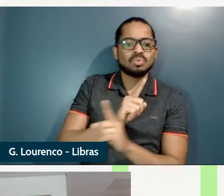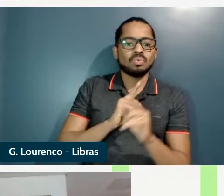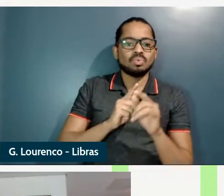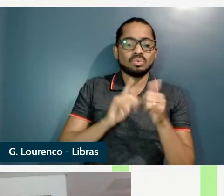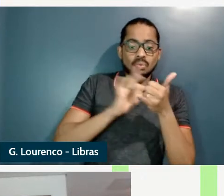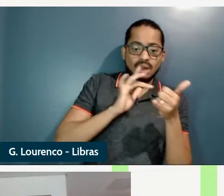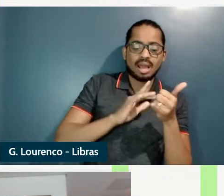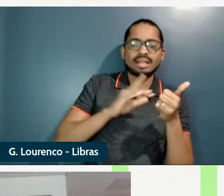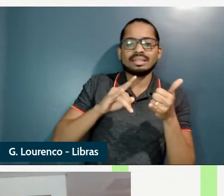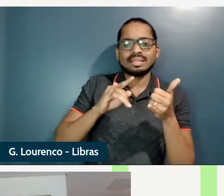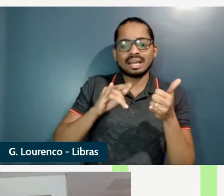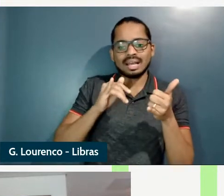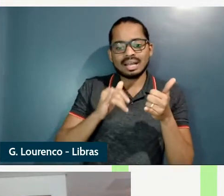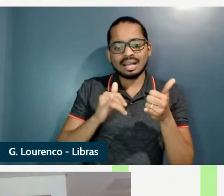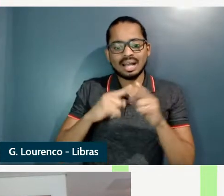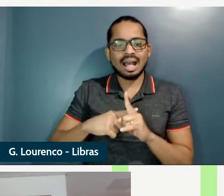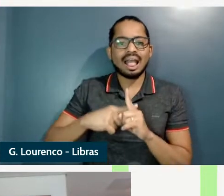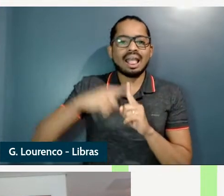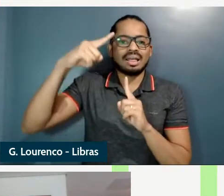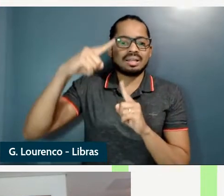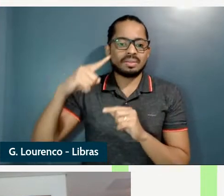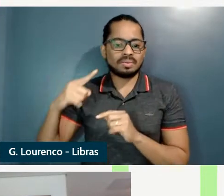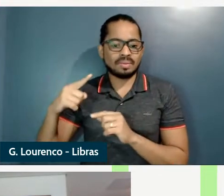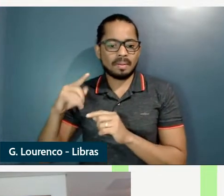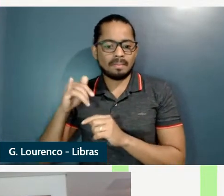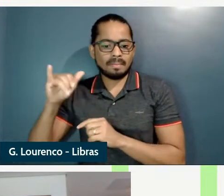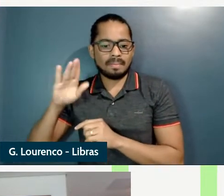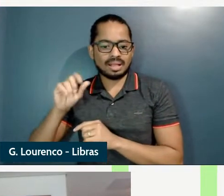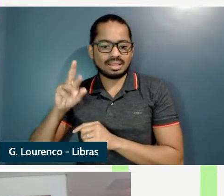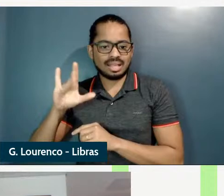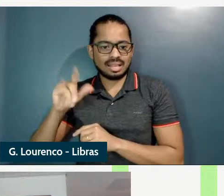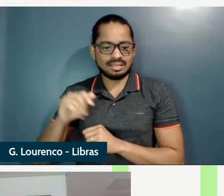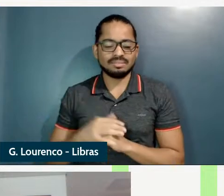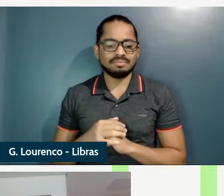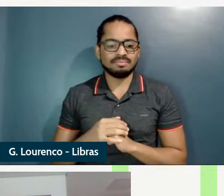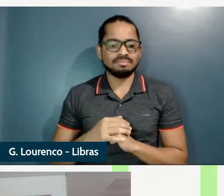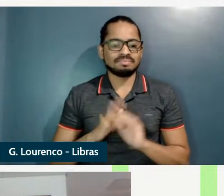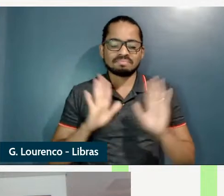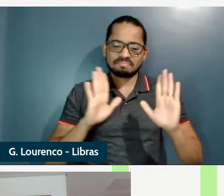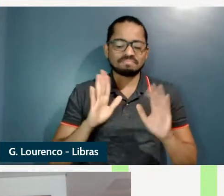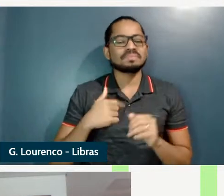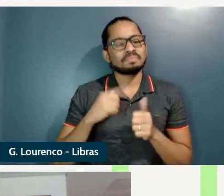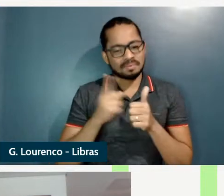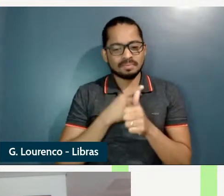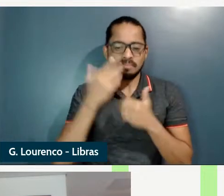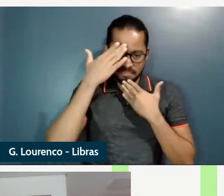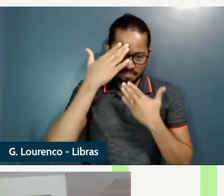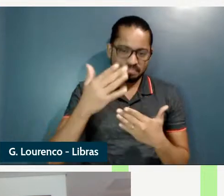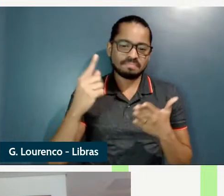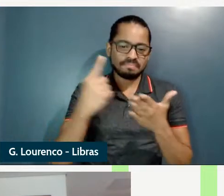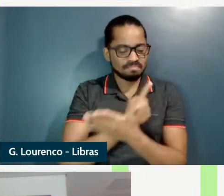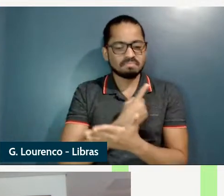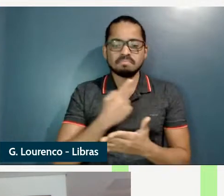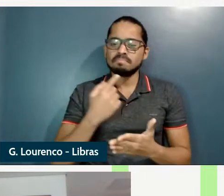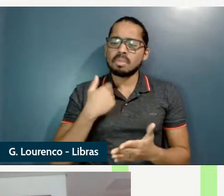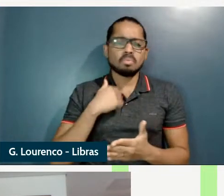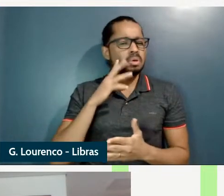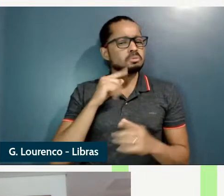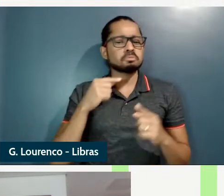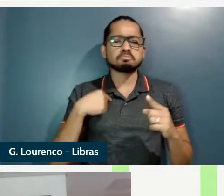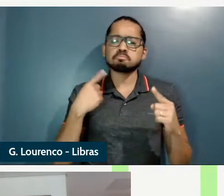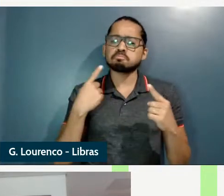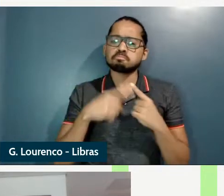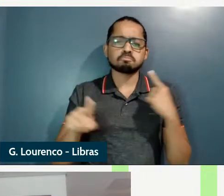é na verdade nenhuma quando a gente tem primeiro obrigado pela pergunta quando a gente tem essas